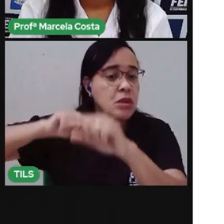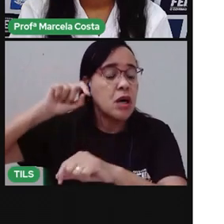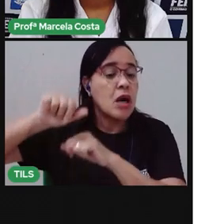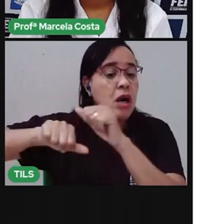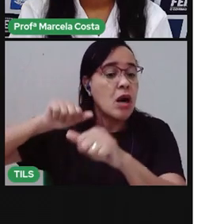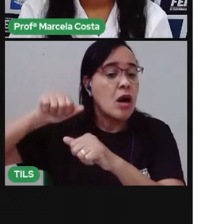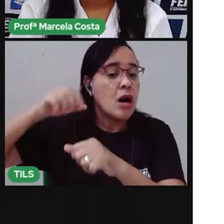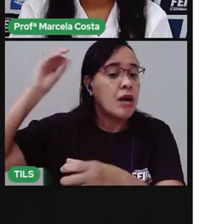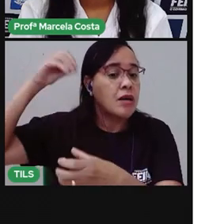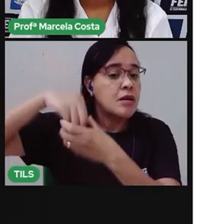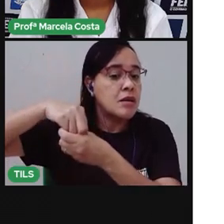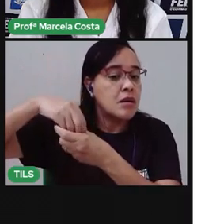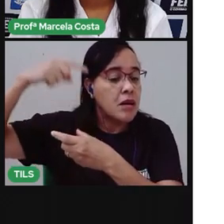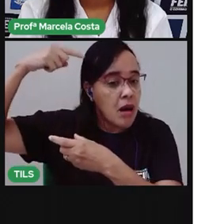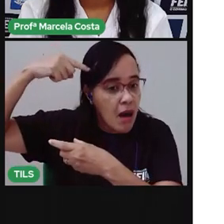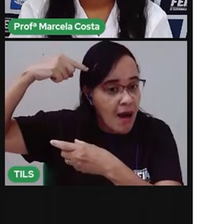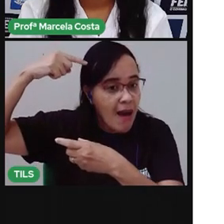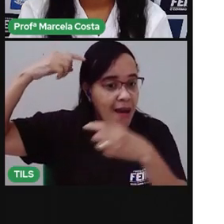cérebro.